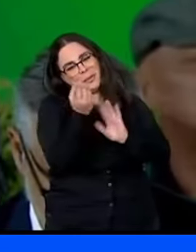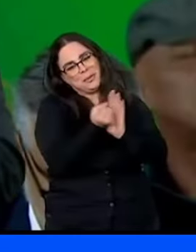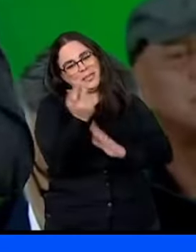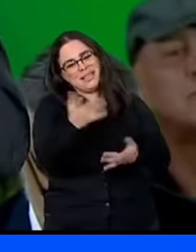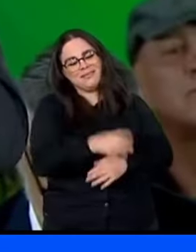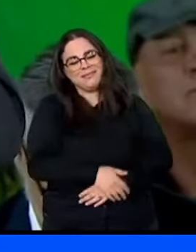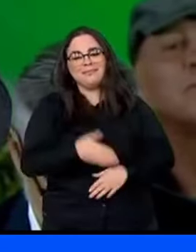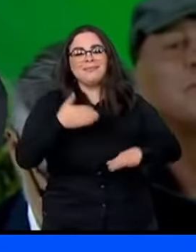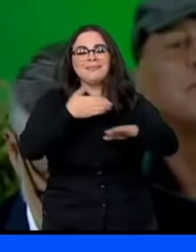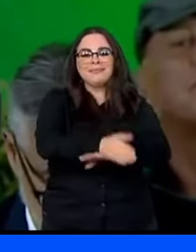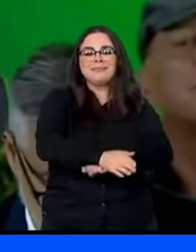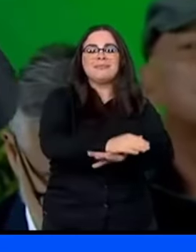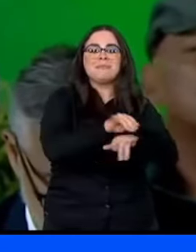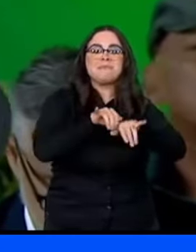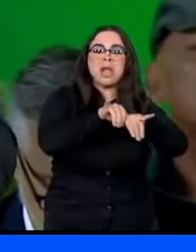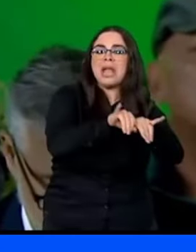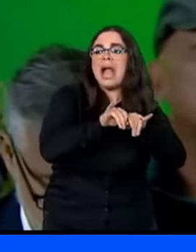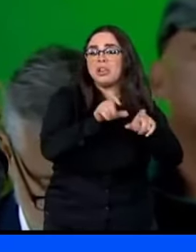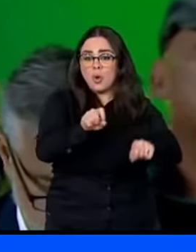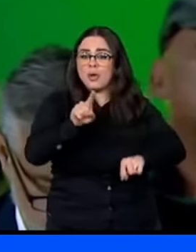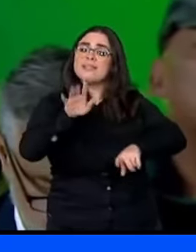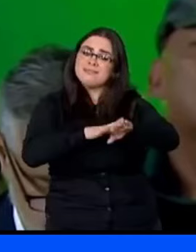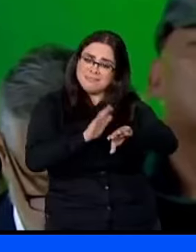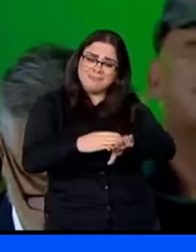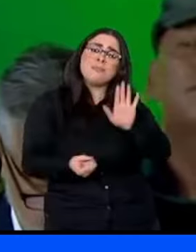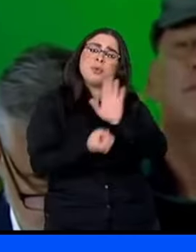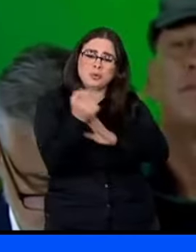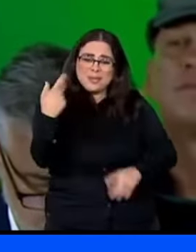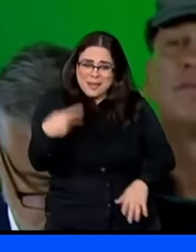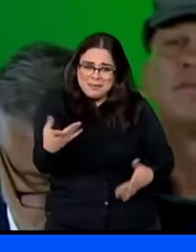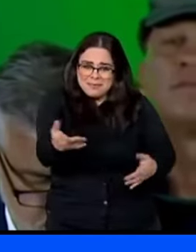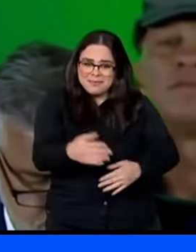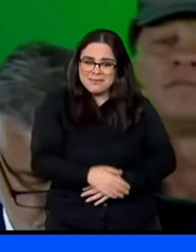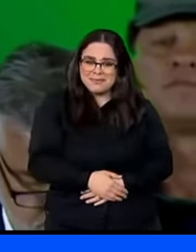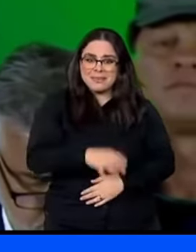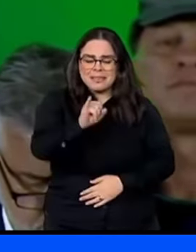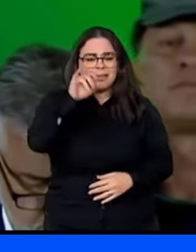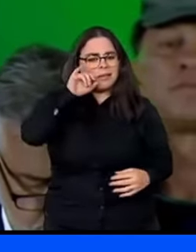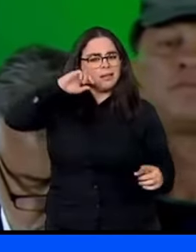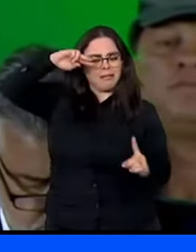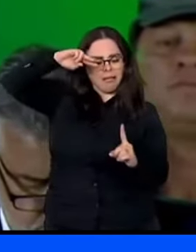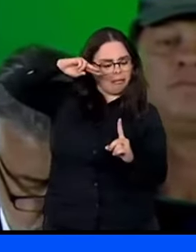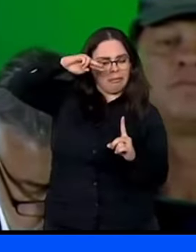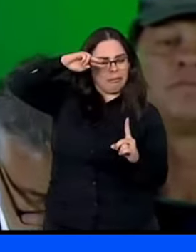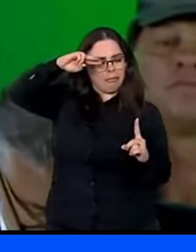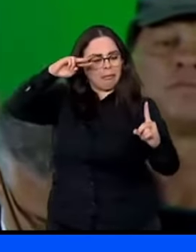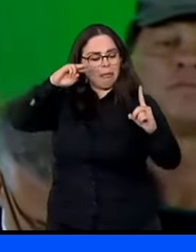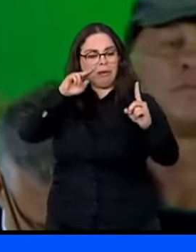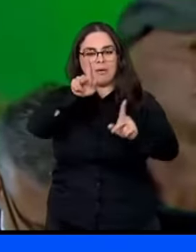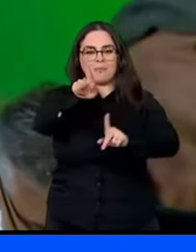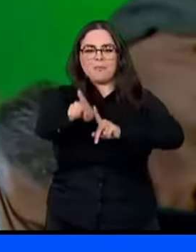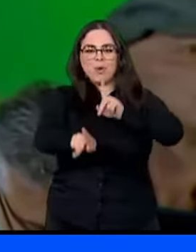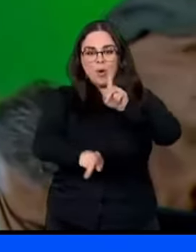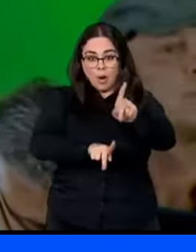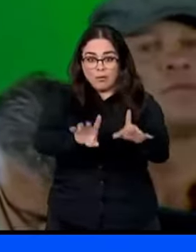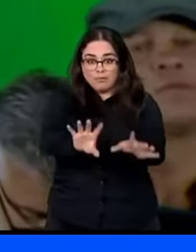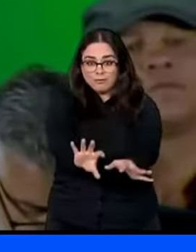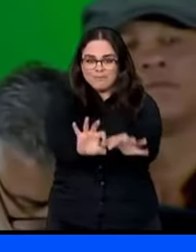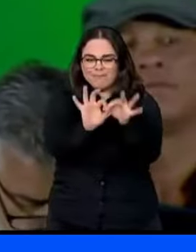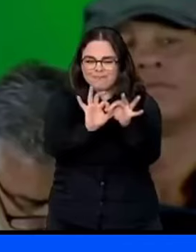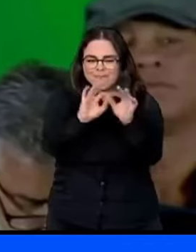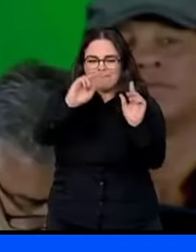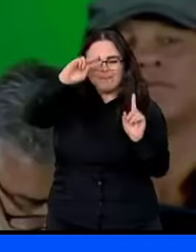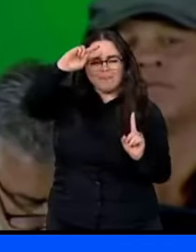armazém Ele vai comprar Para comer O que você produz Então se a gente olhar O povo brasileiro Do